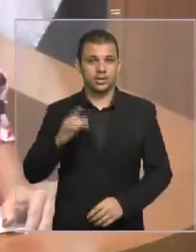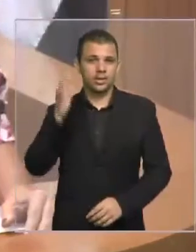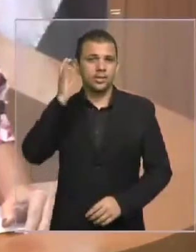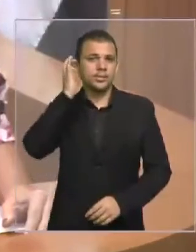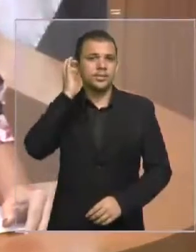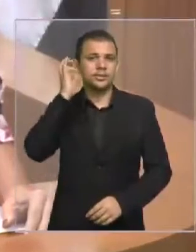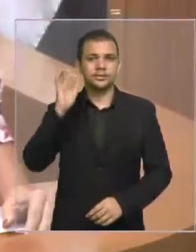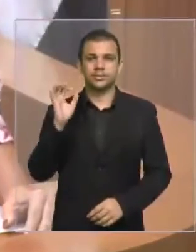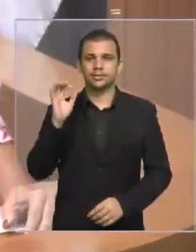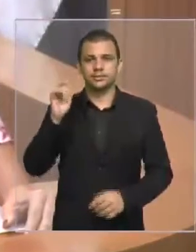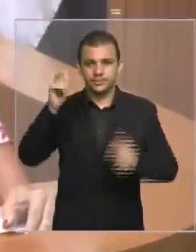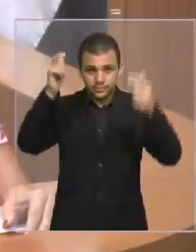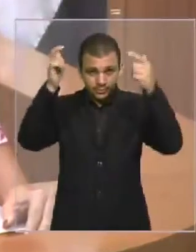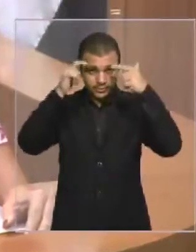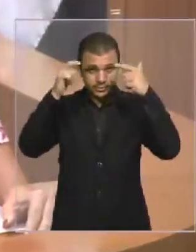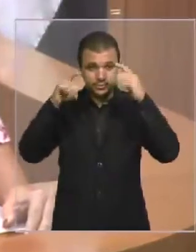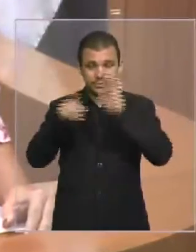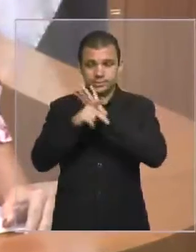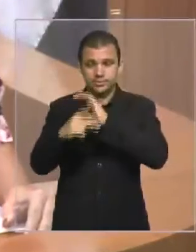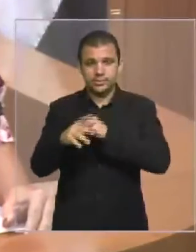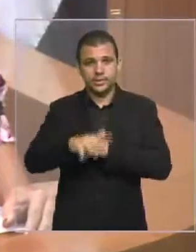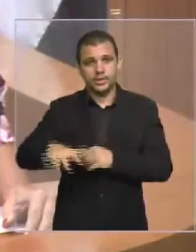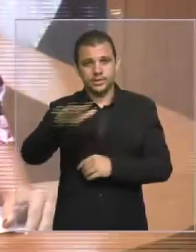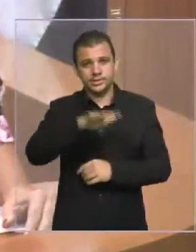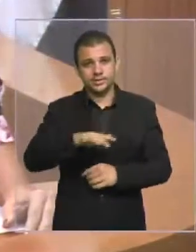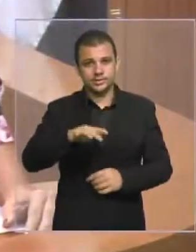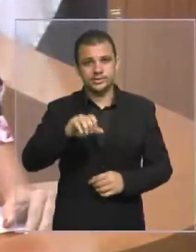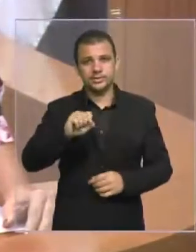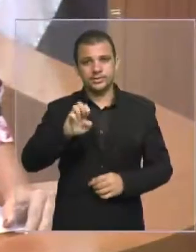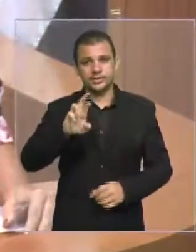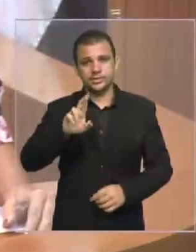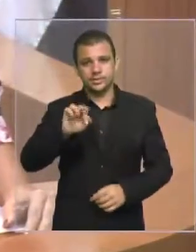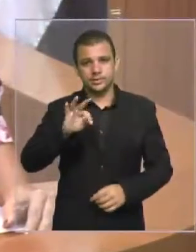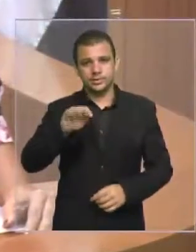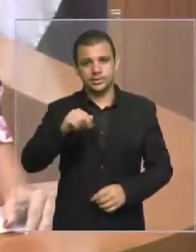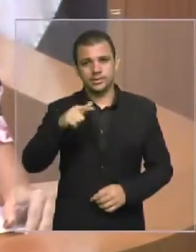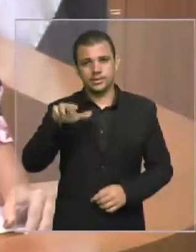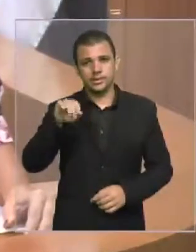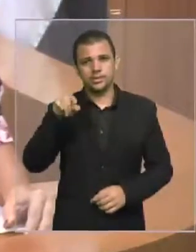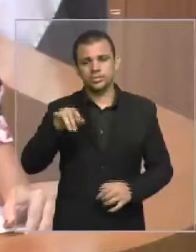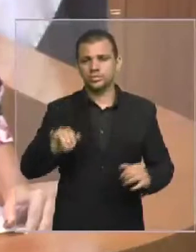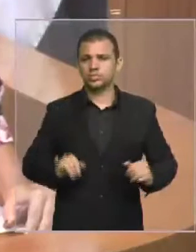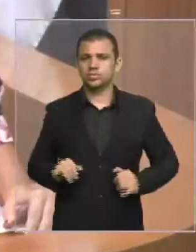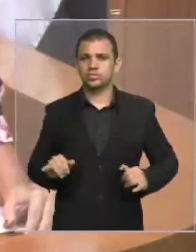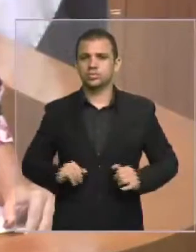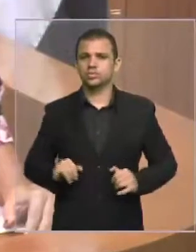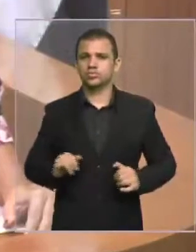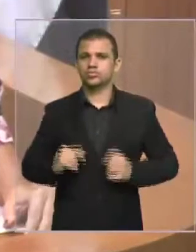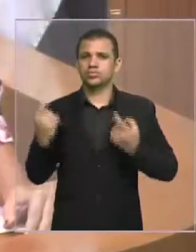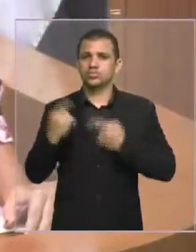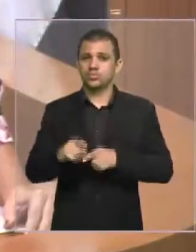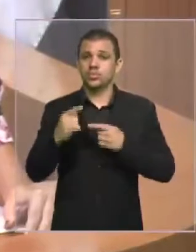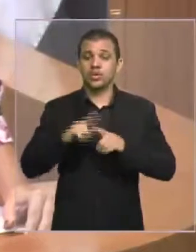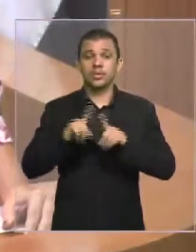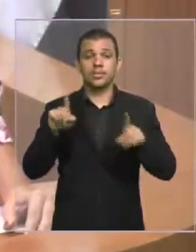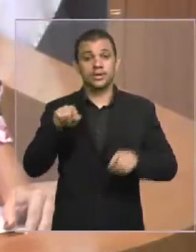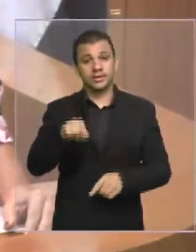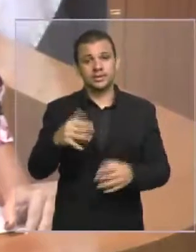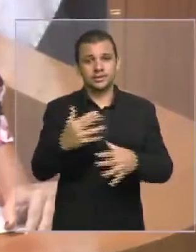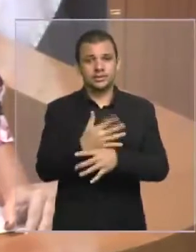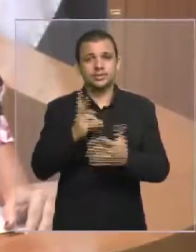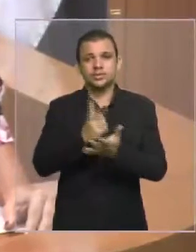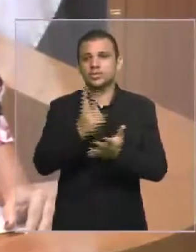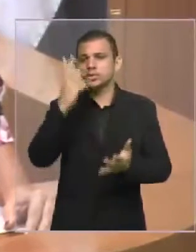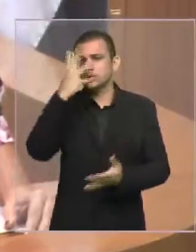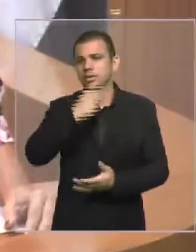tantas injustiças, como as que citei anteriormente, Colinas continua linda, próspera